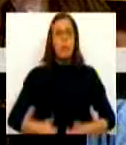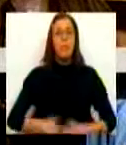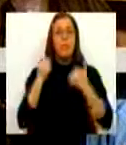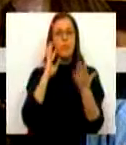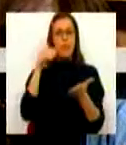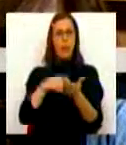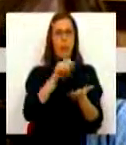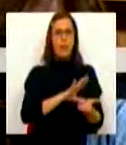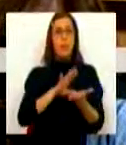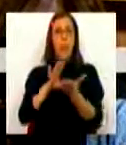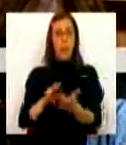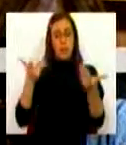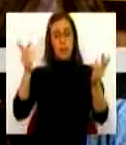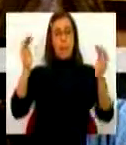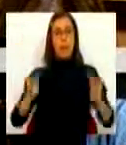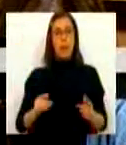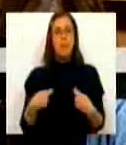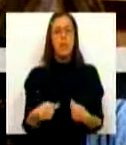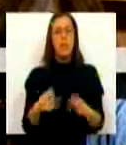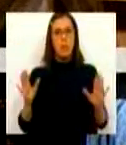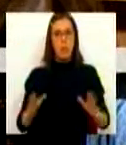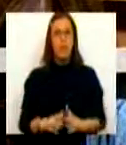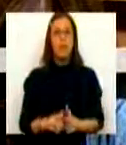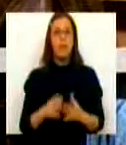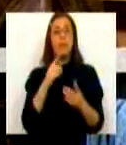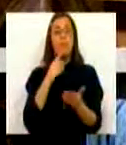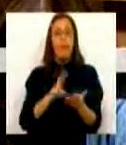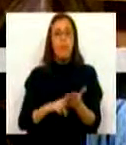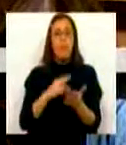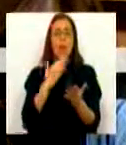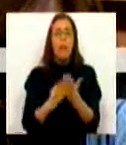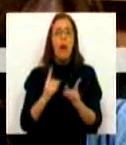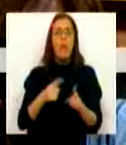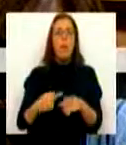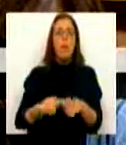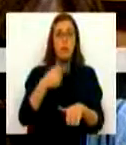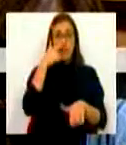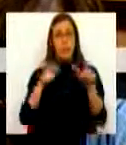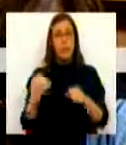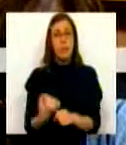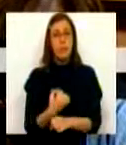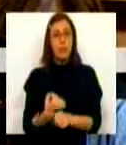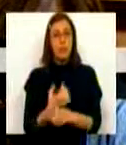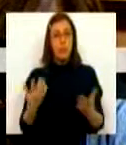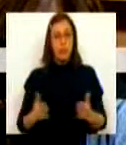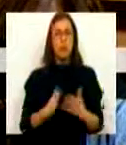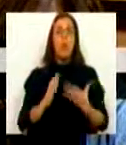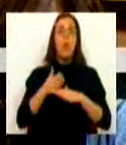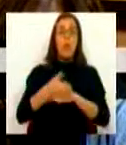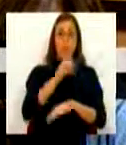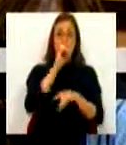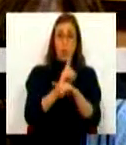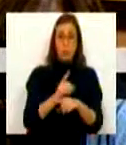resultados financeiros, porque diminui a despesa e motiva os profissionais prestadores dos serviços. O acesso